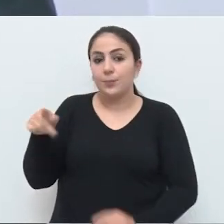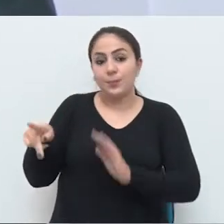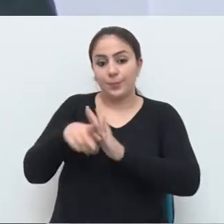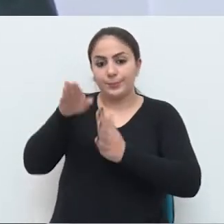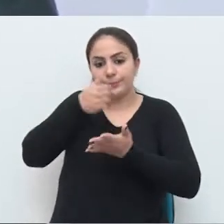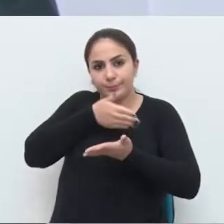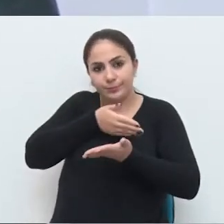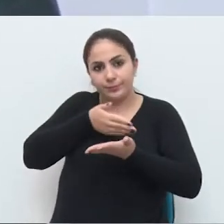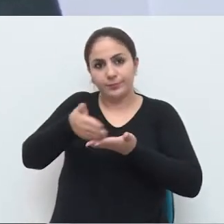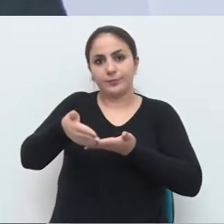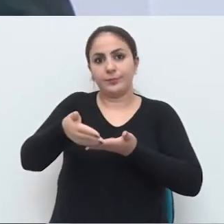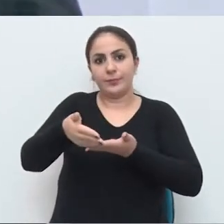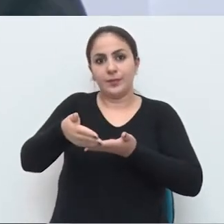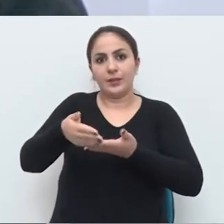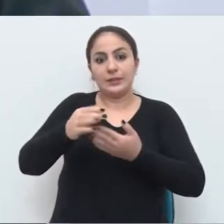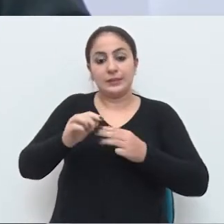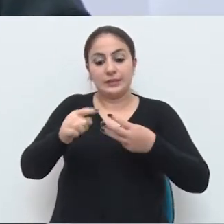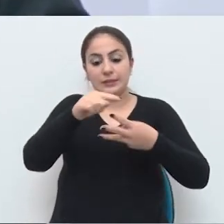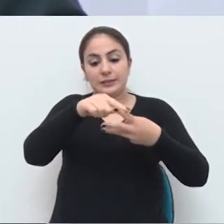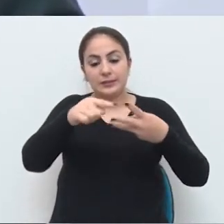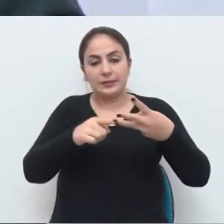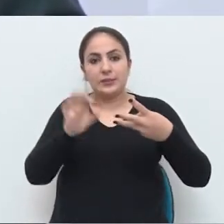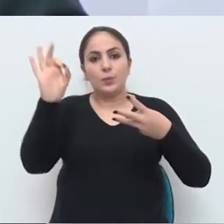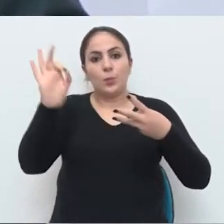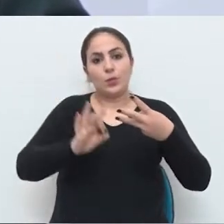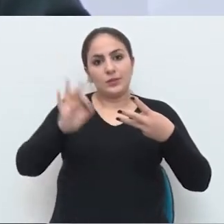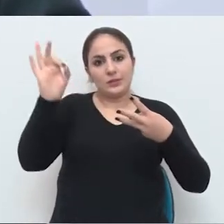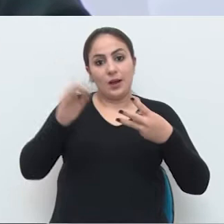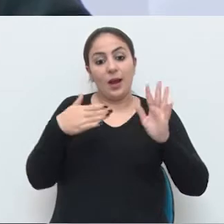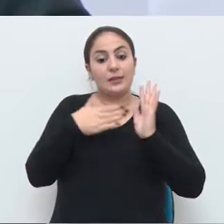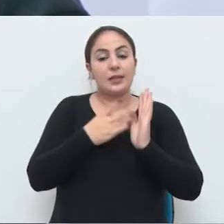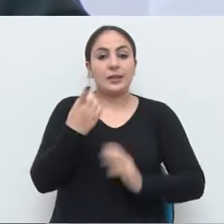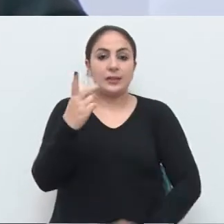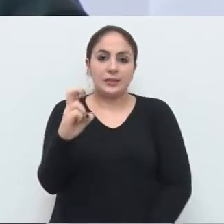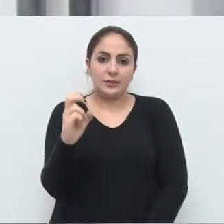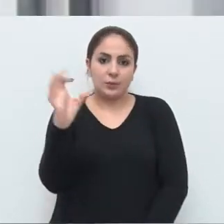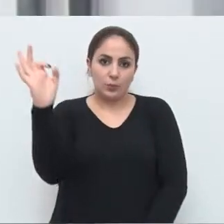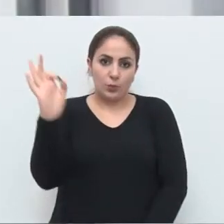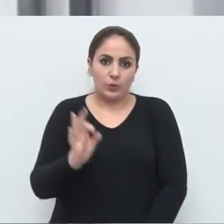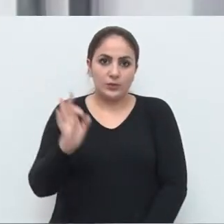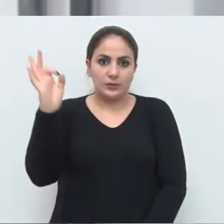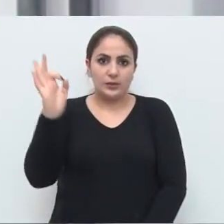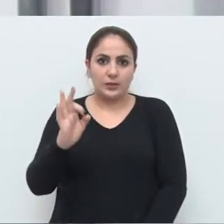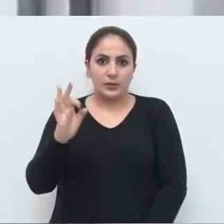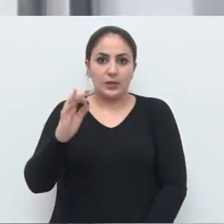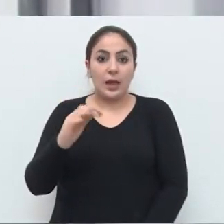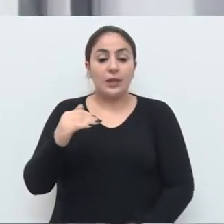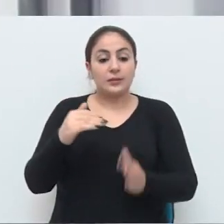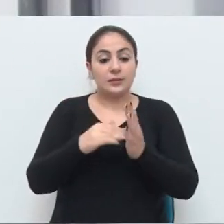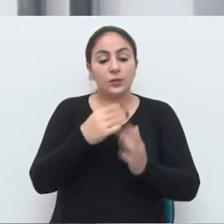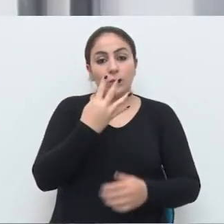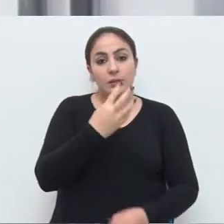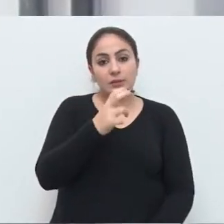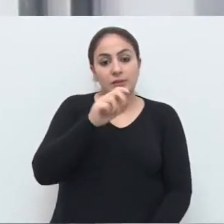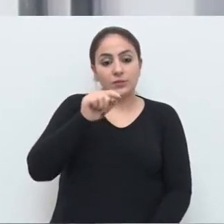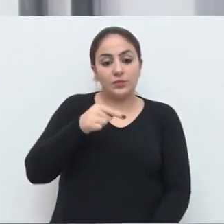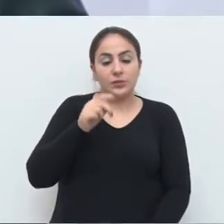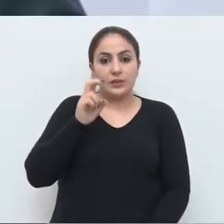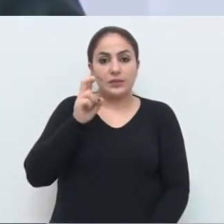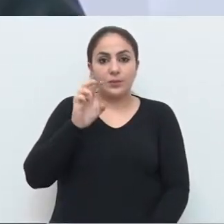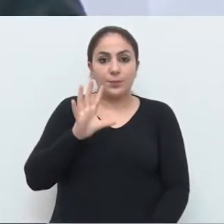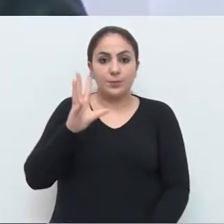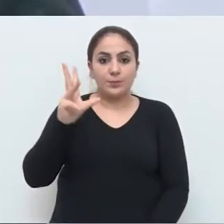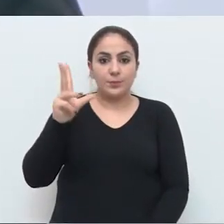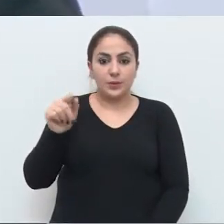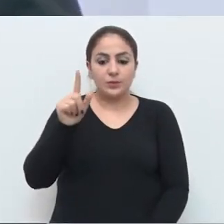contrapartida. Entre 3% até 15% dos 45,5